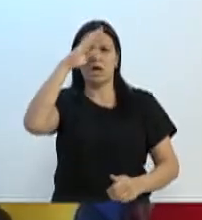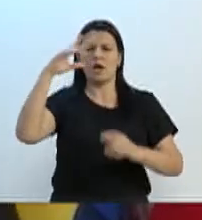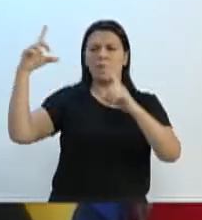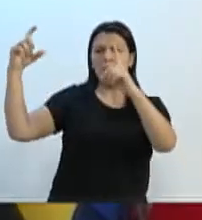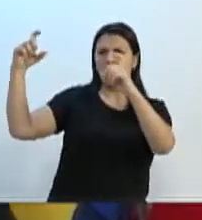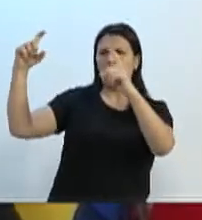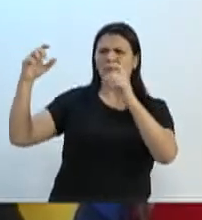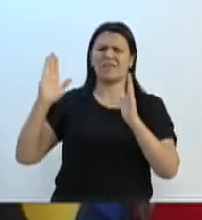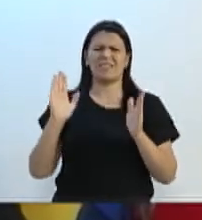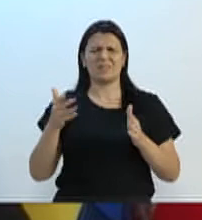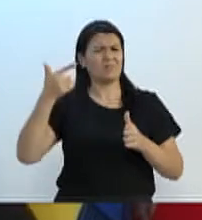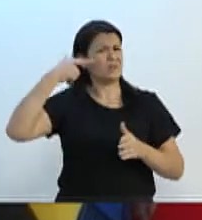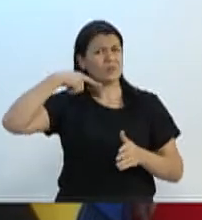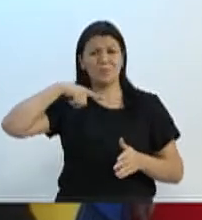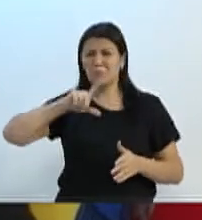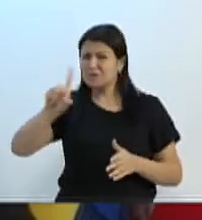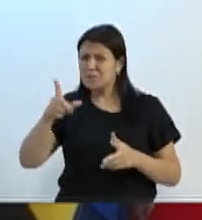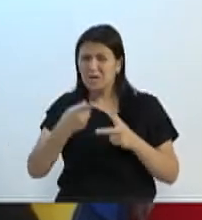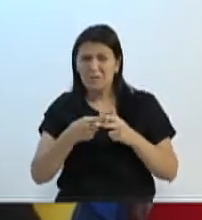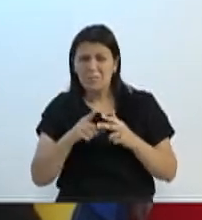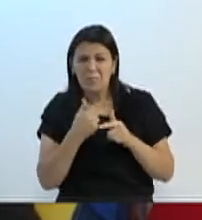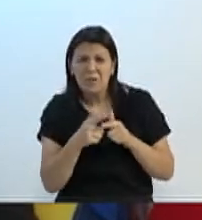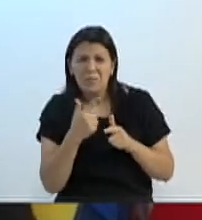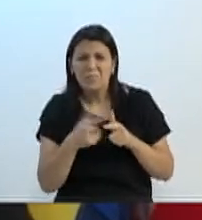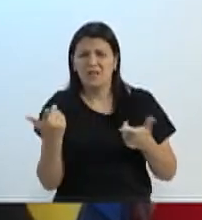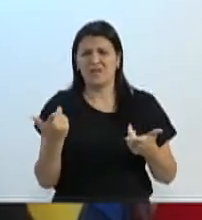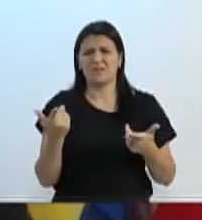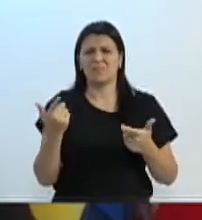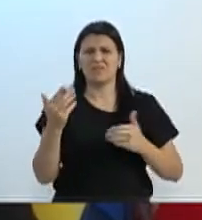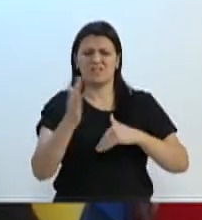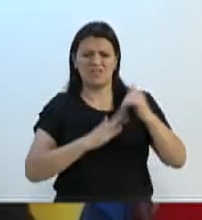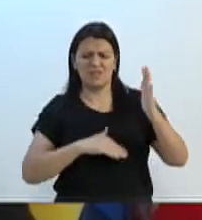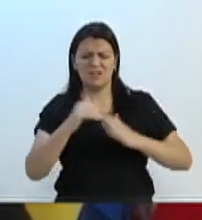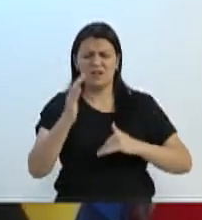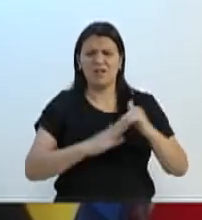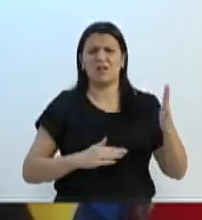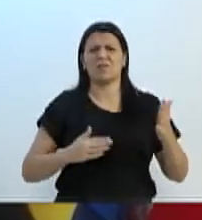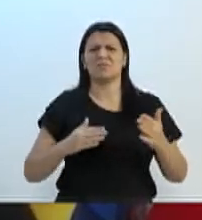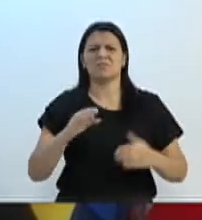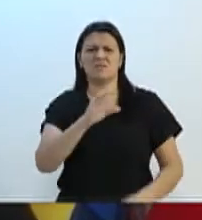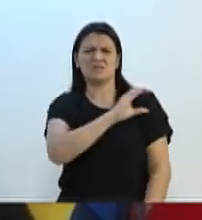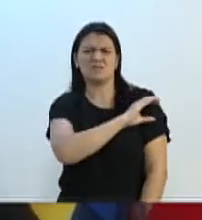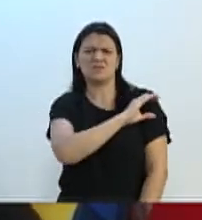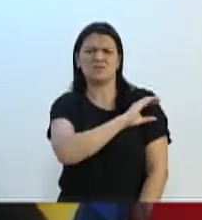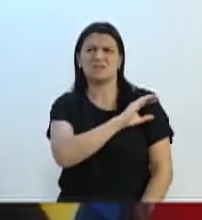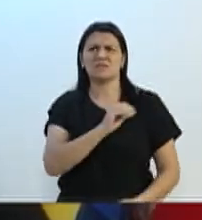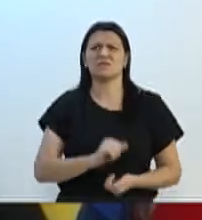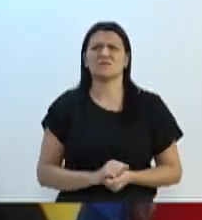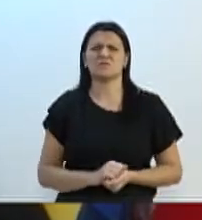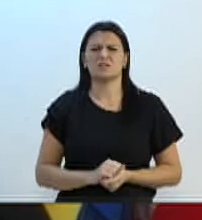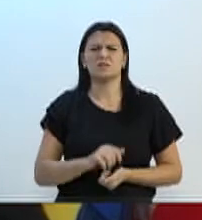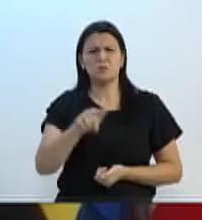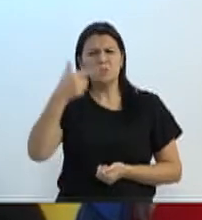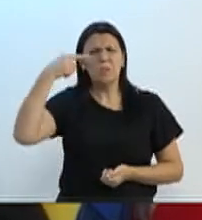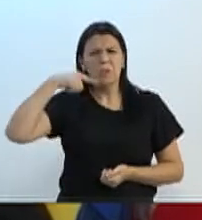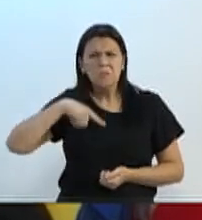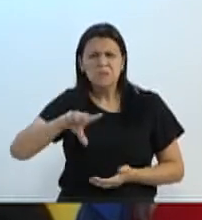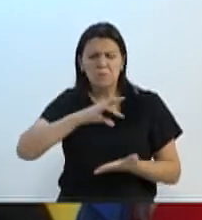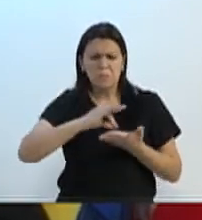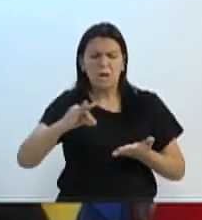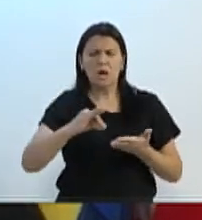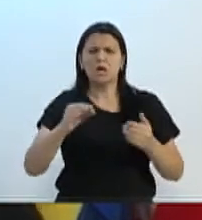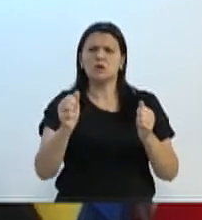probleminha dessas obrinhas de creche aqui no município? Uma vergonha, Mário. Tu fechar com o Bolsonaro, recolher a assinatura para o Aliança e não conseguir